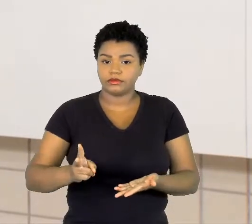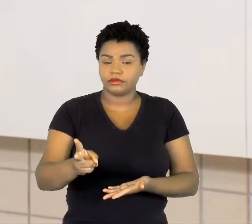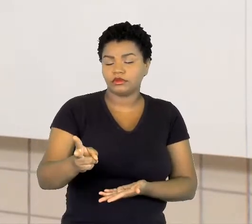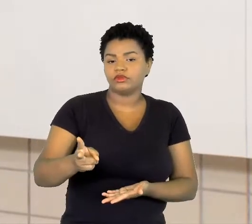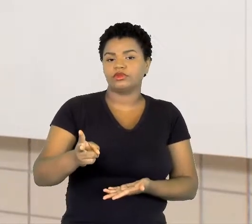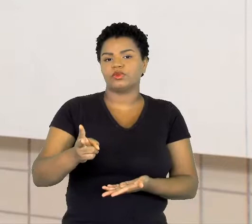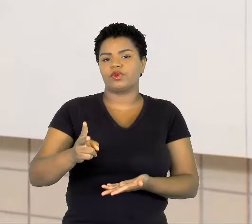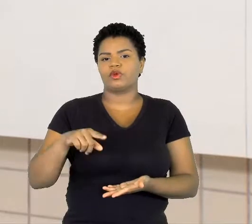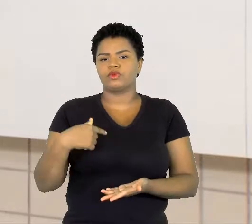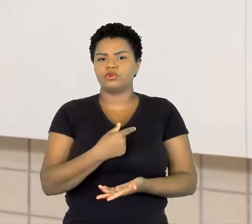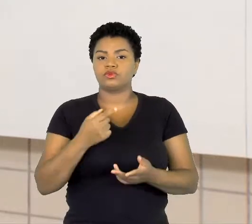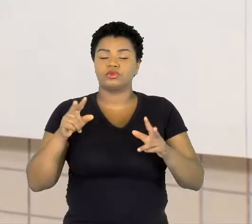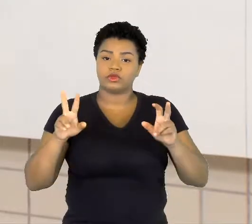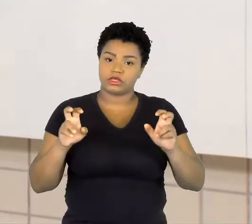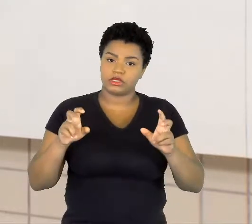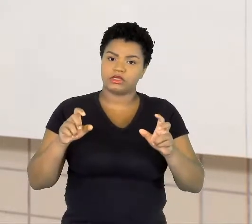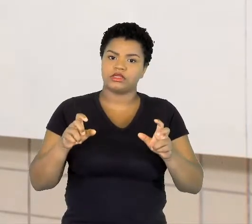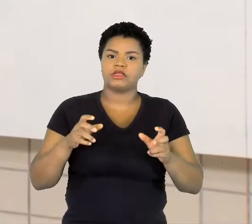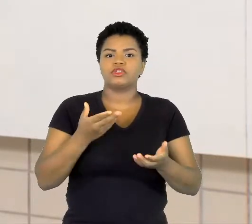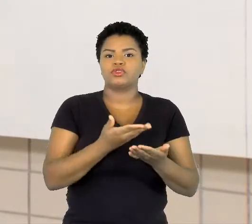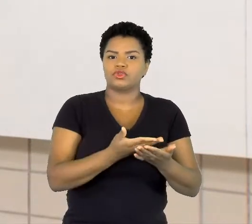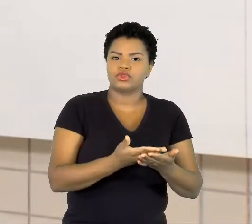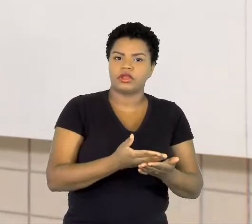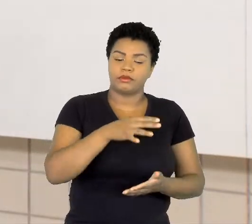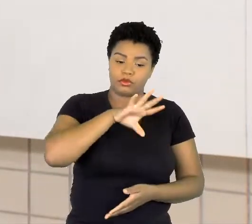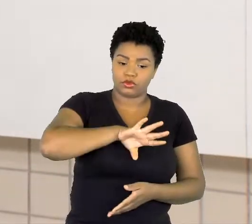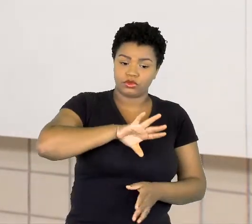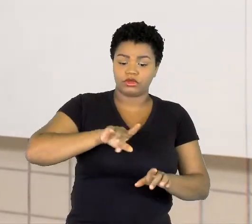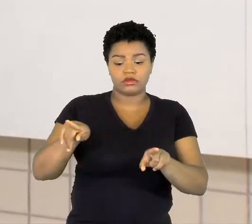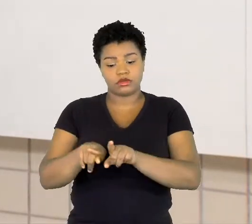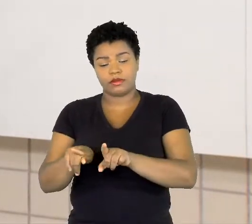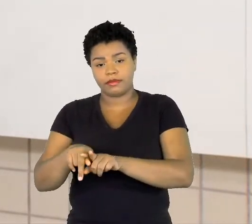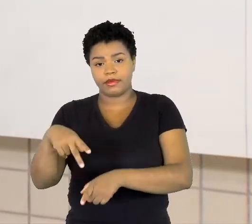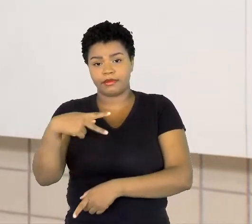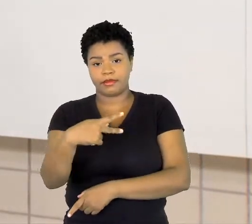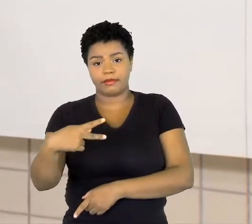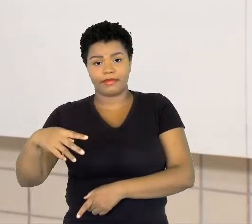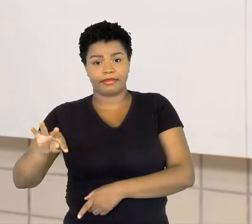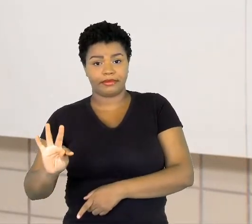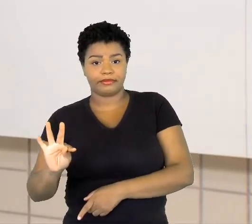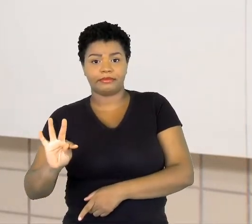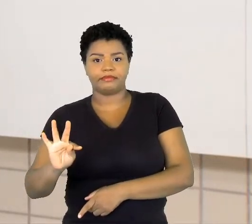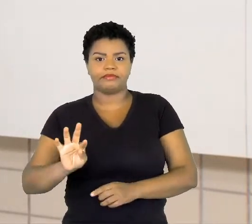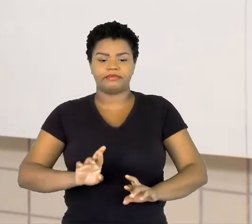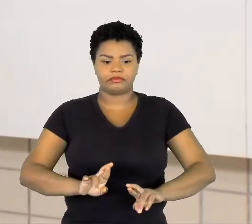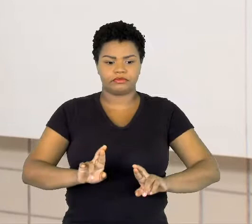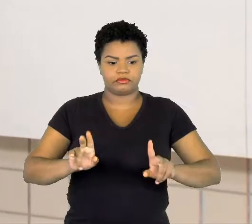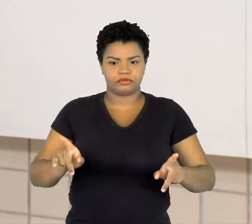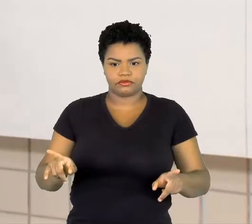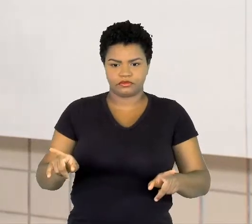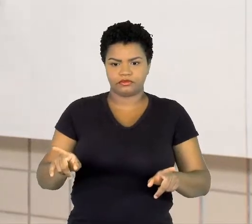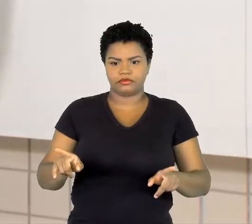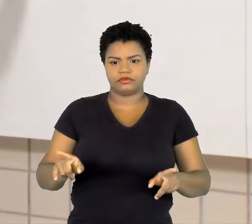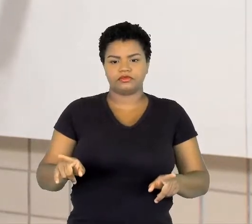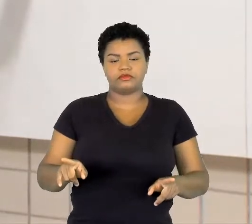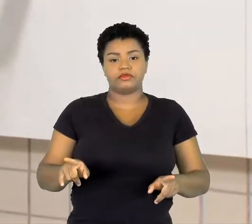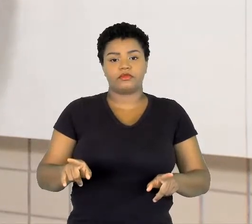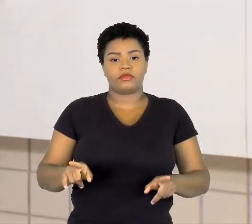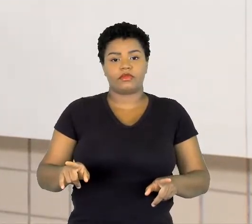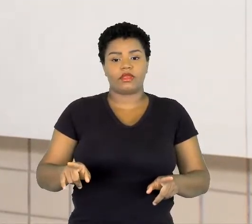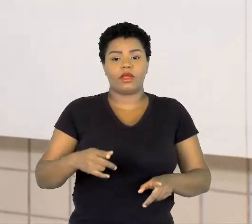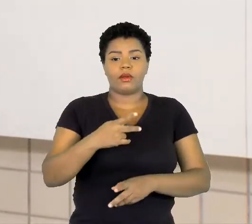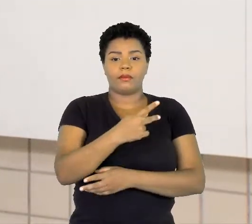vem sendo trabalhado tanto em português como em PPT. A diferença entre propaganda e